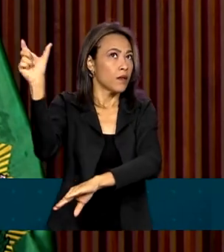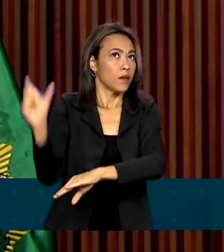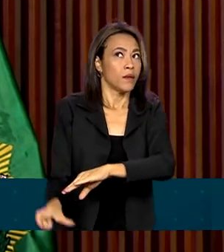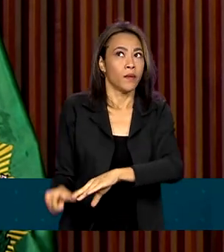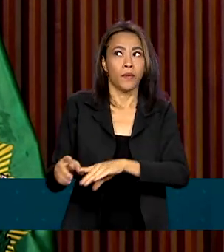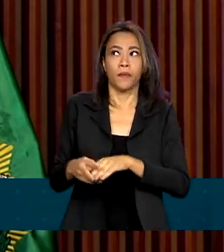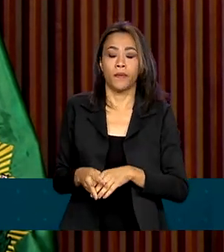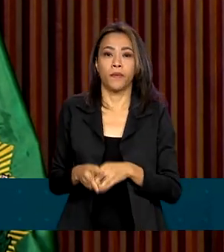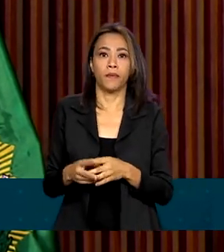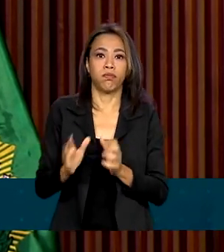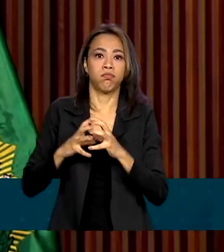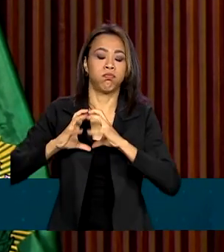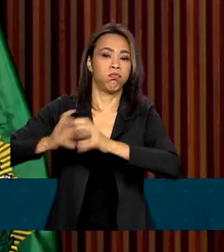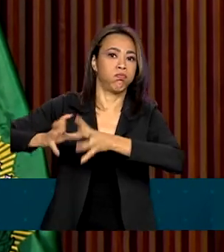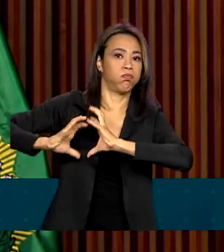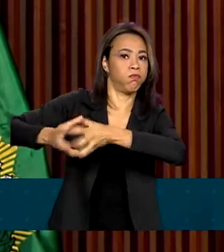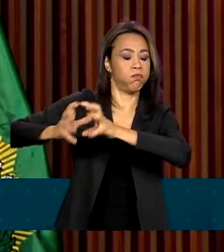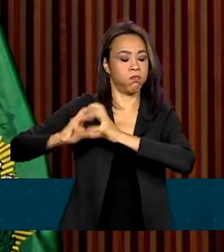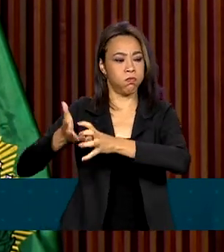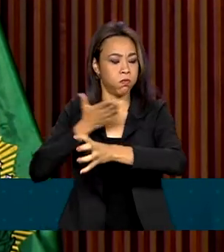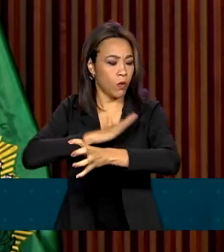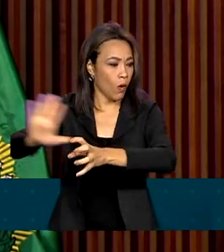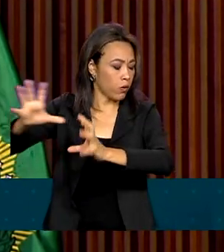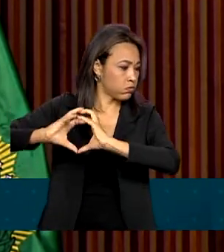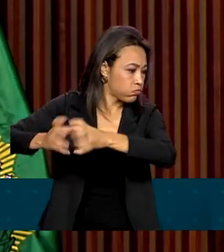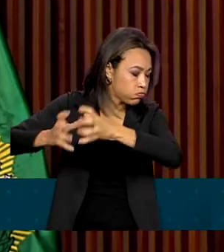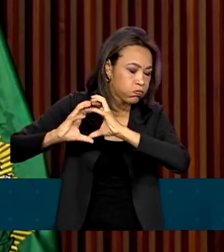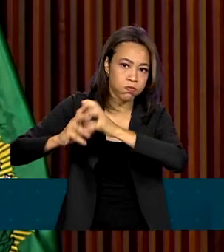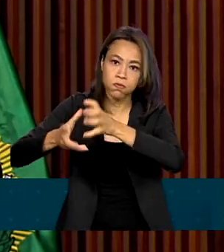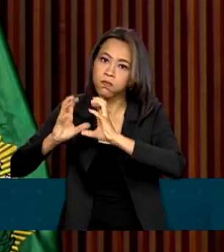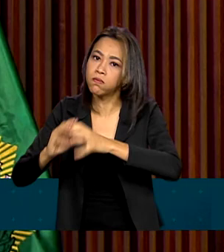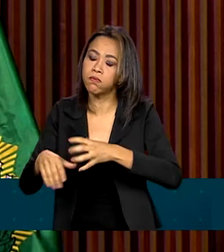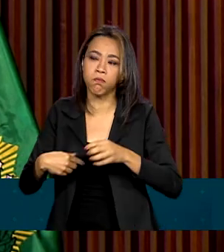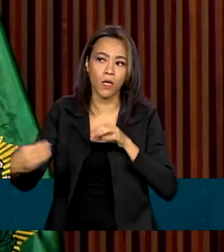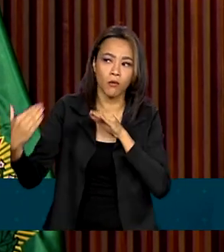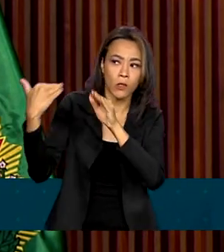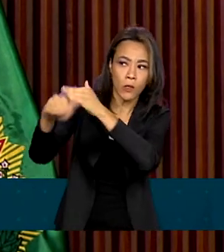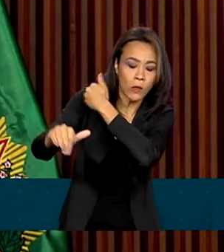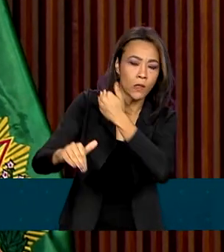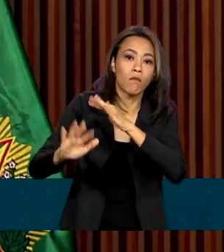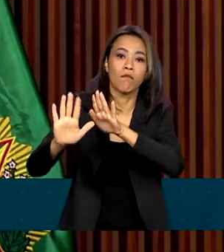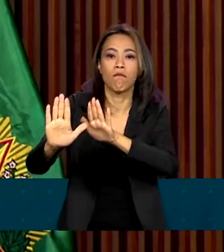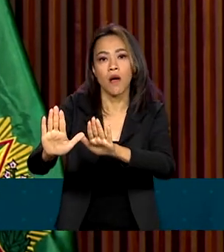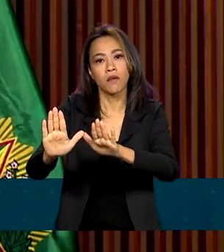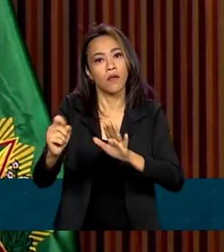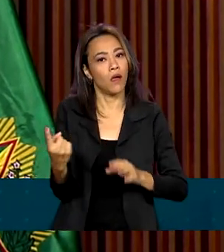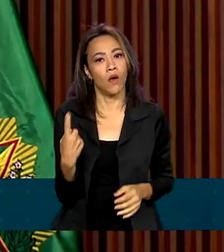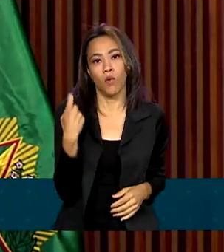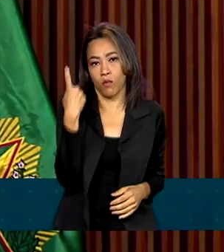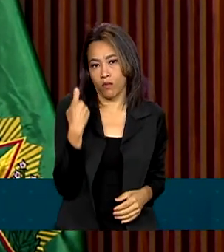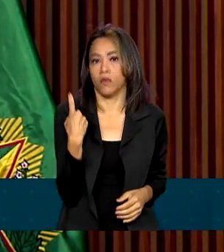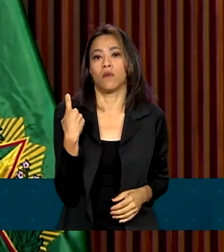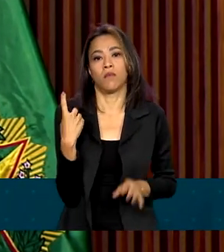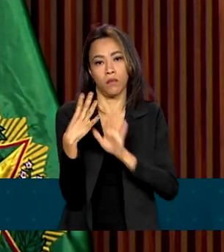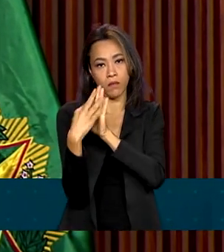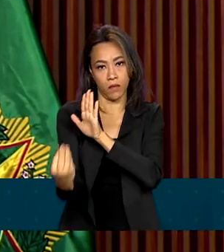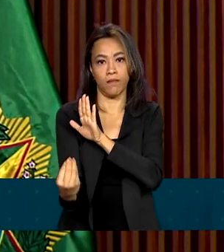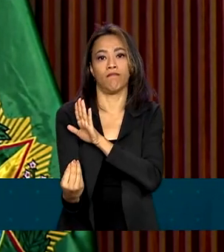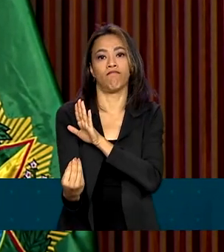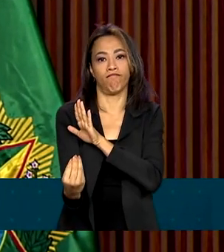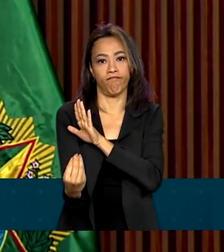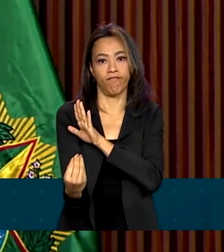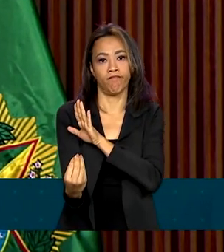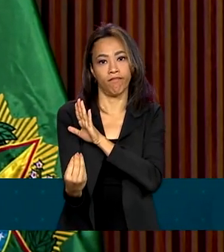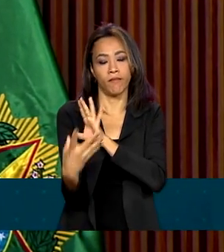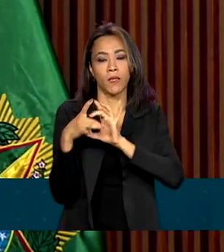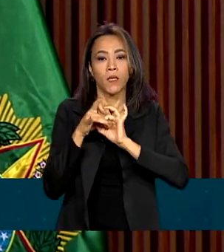obriga a gente a conviver com o a gente não gosta, com o que a gente não se dá bem. Mas é o único regime que